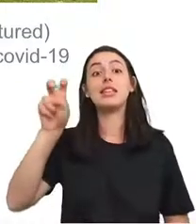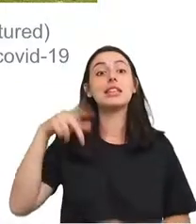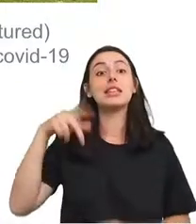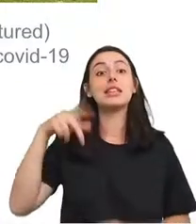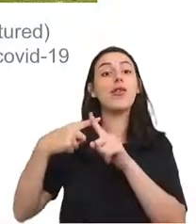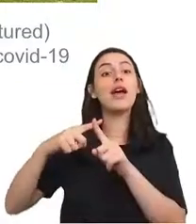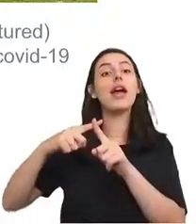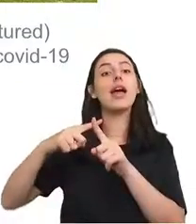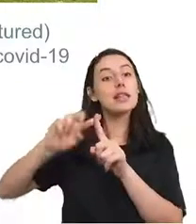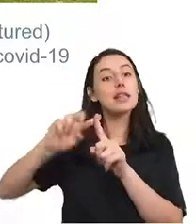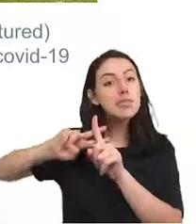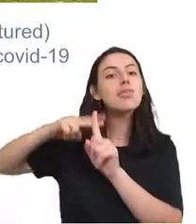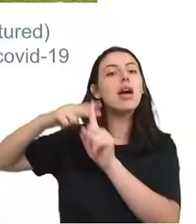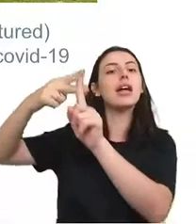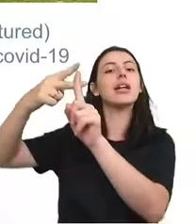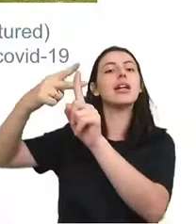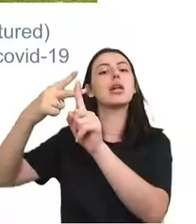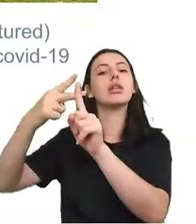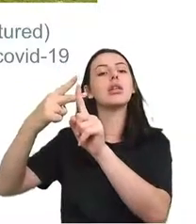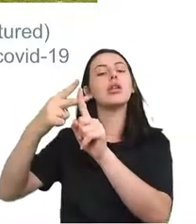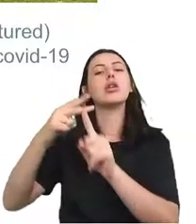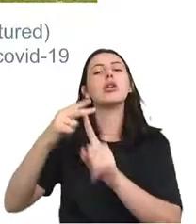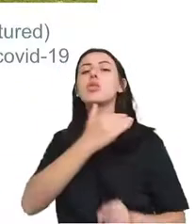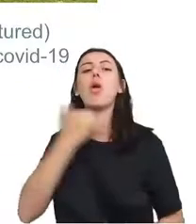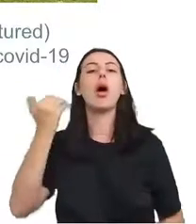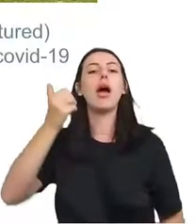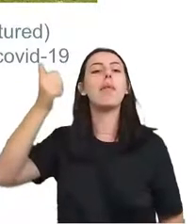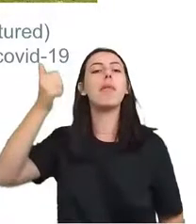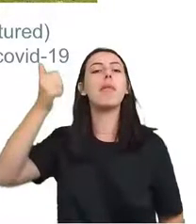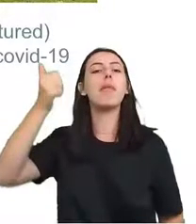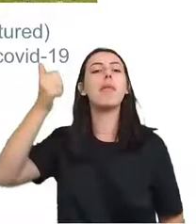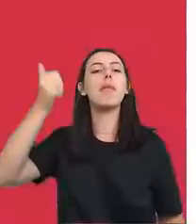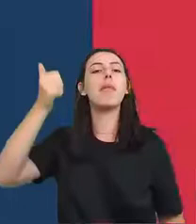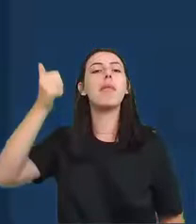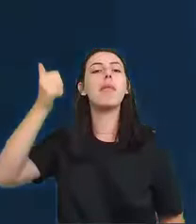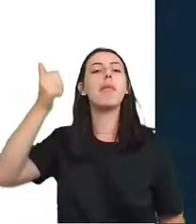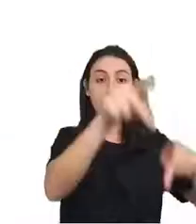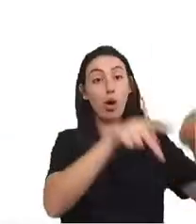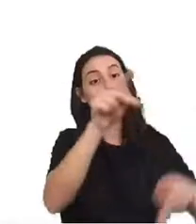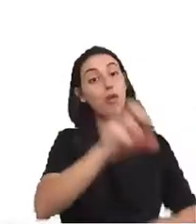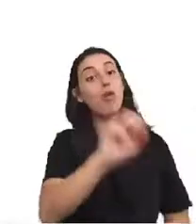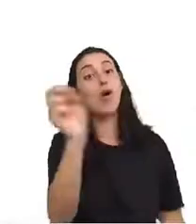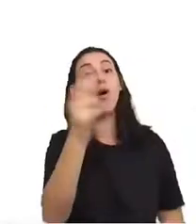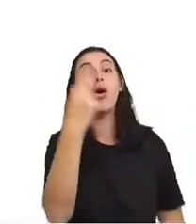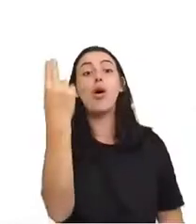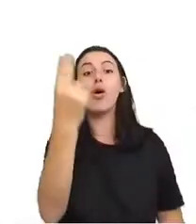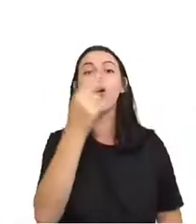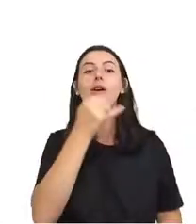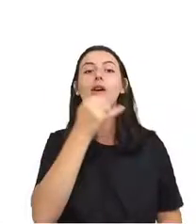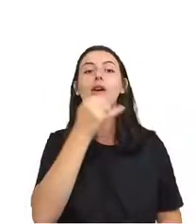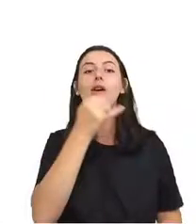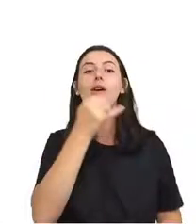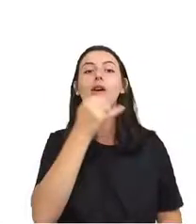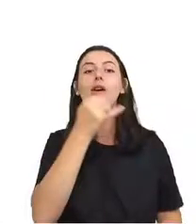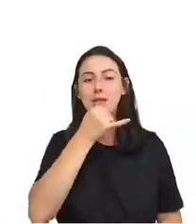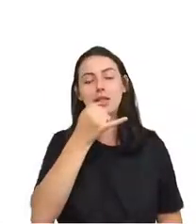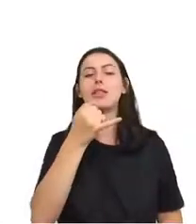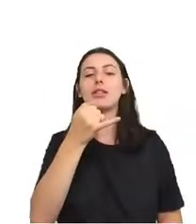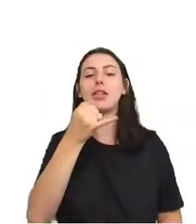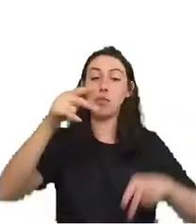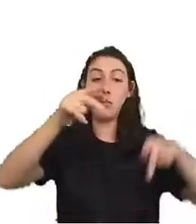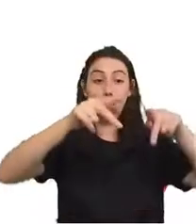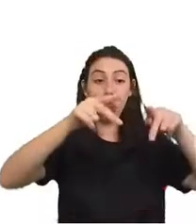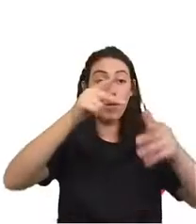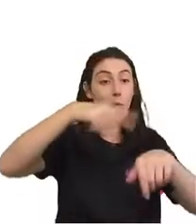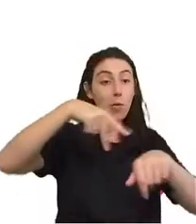outra pessoa, ou a grande maioria das mortes no país não foram registradas no número oficial. Isso faz parte de um